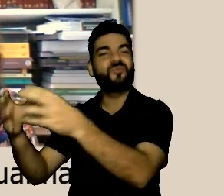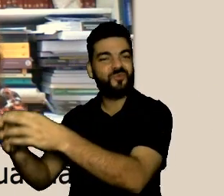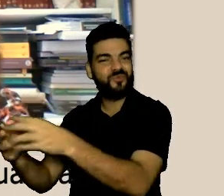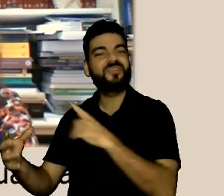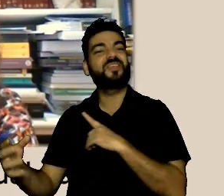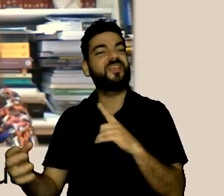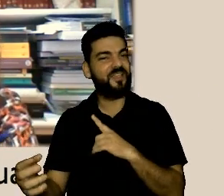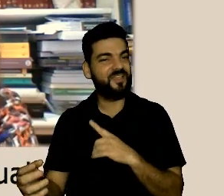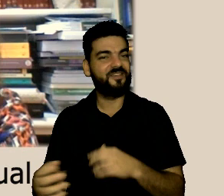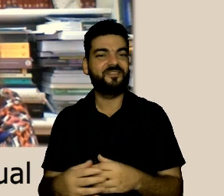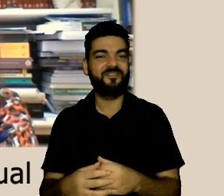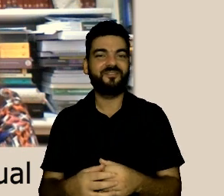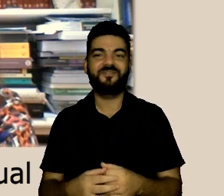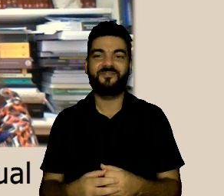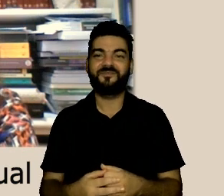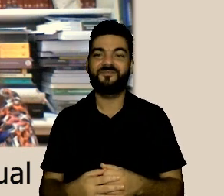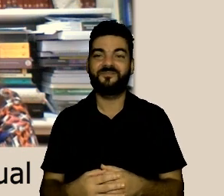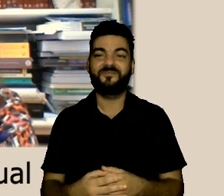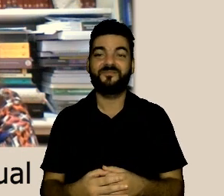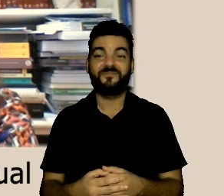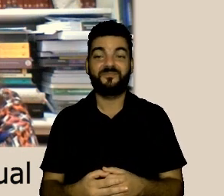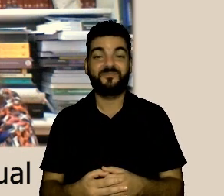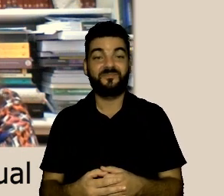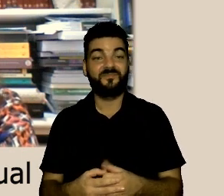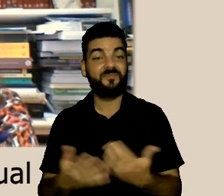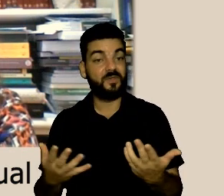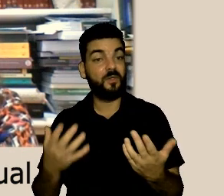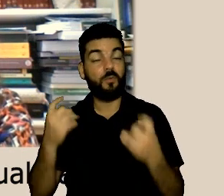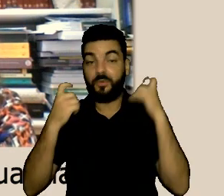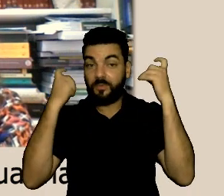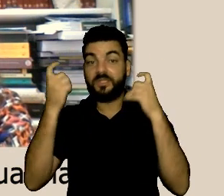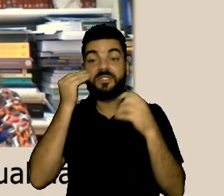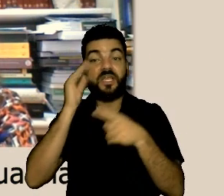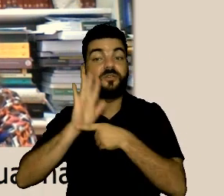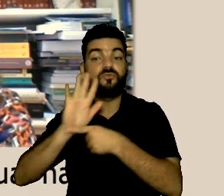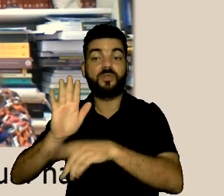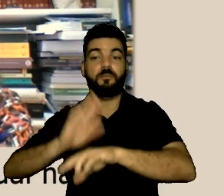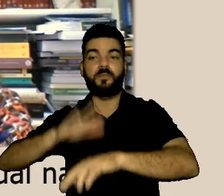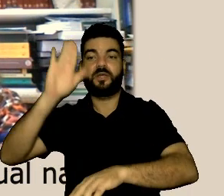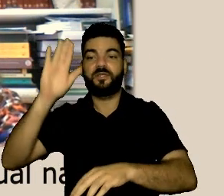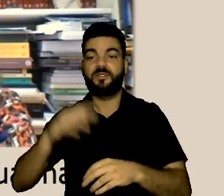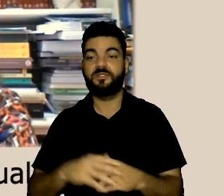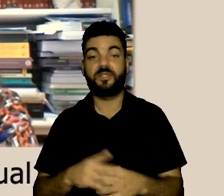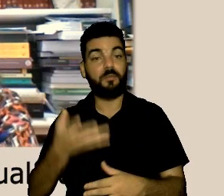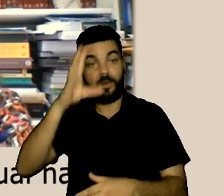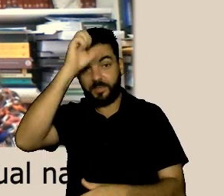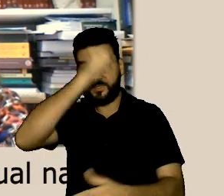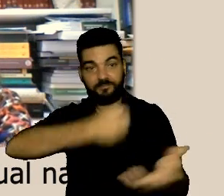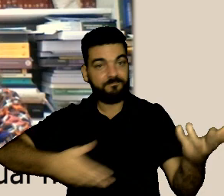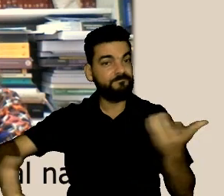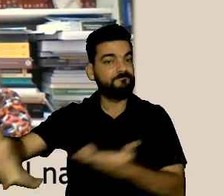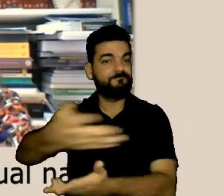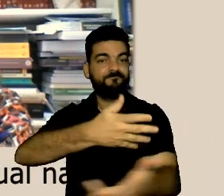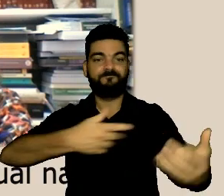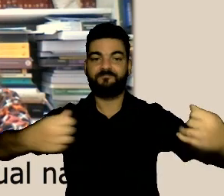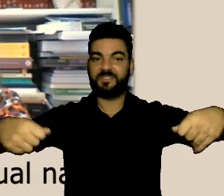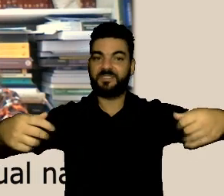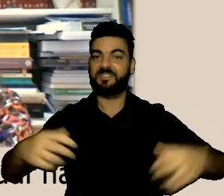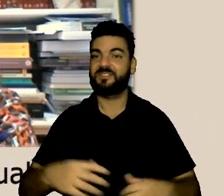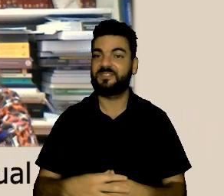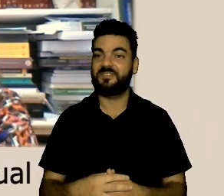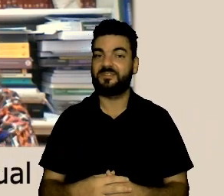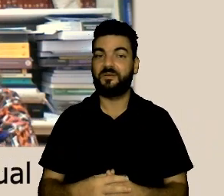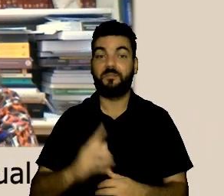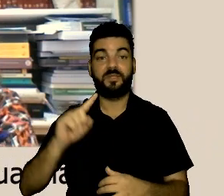atendimento presencial na doutor Falcão entre ouvidoria geral e ouvidoria de direitos humanos né porque procuramos